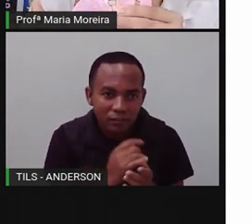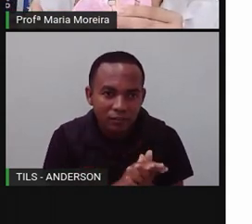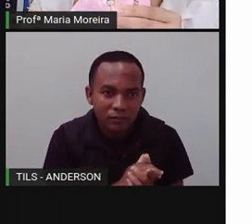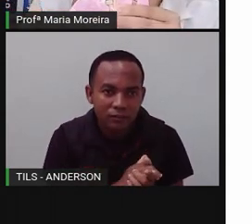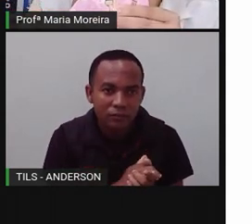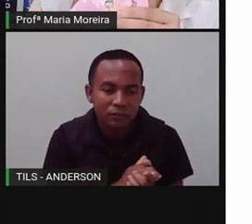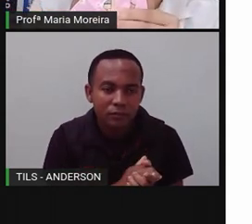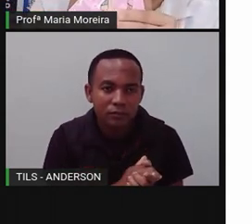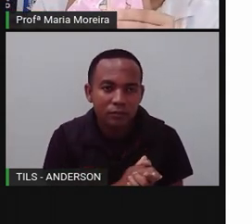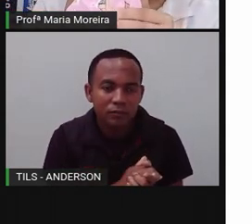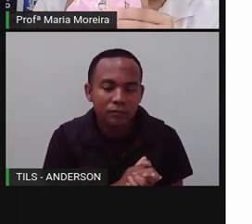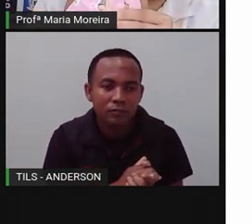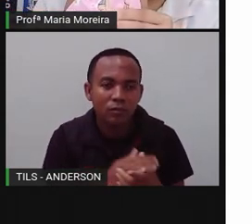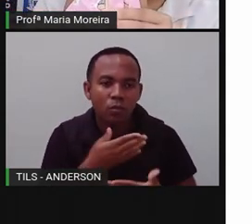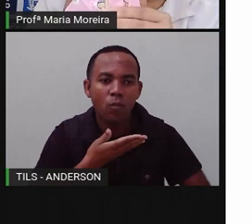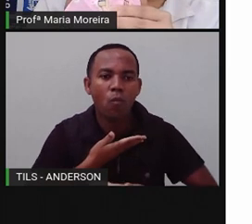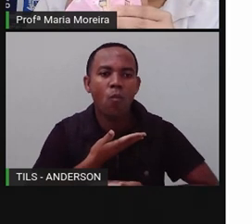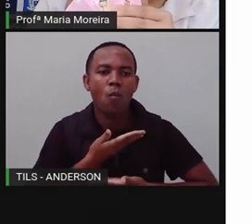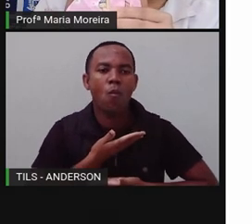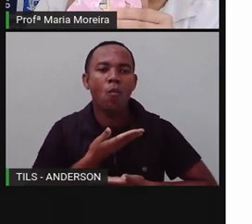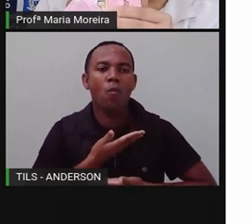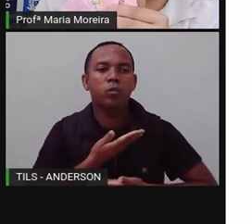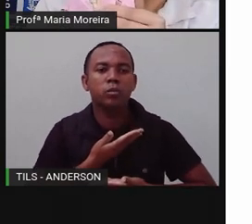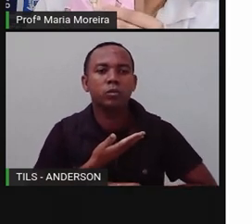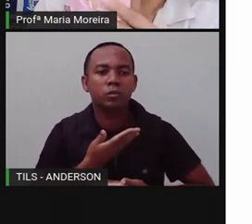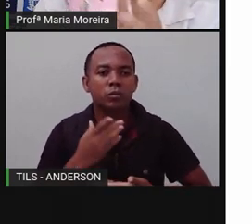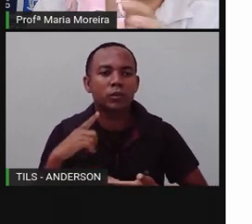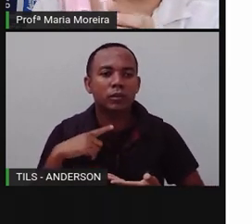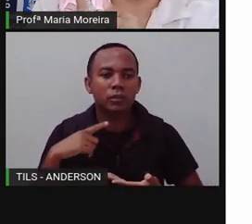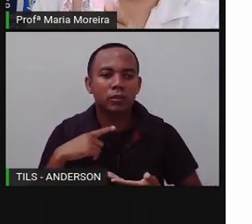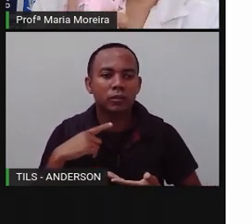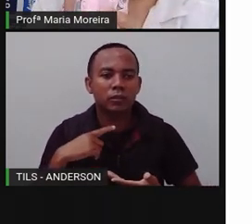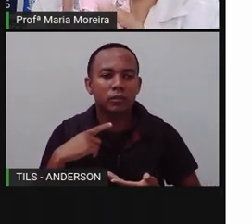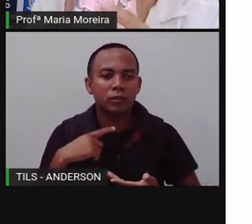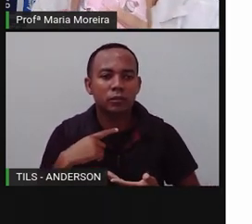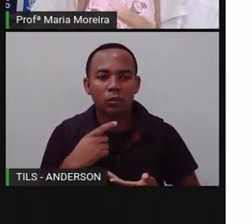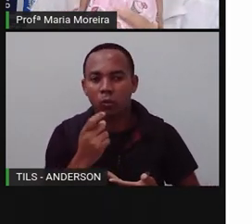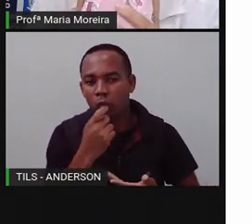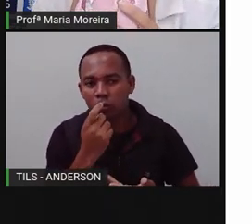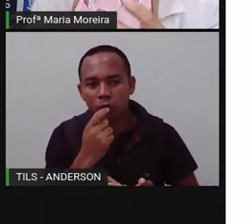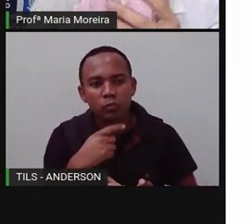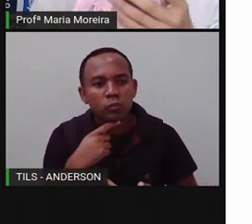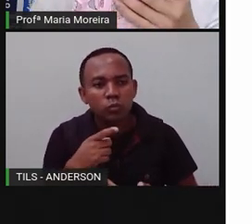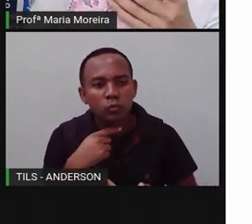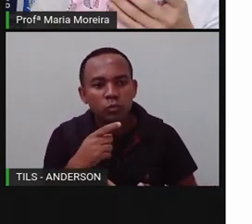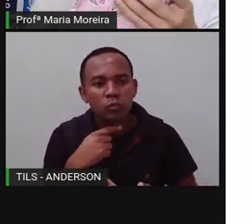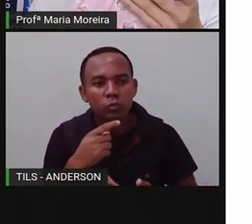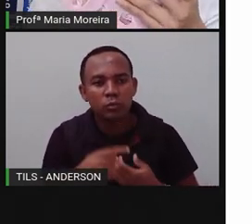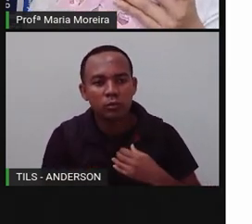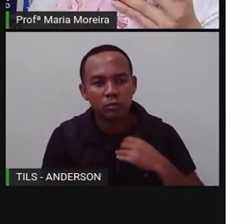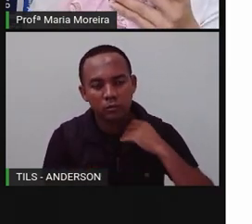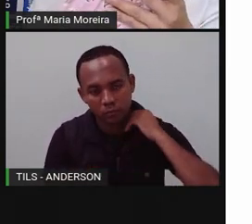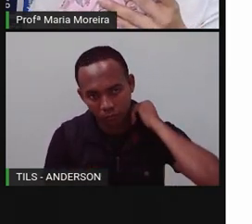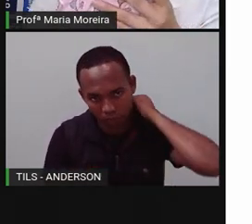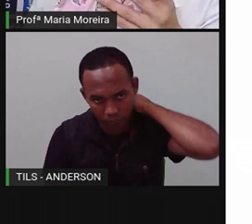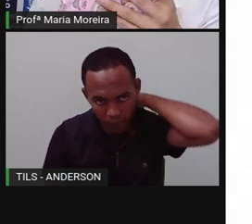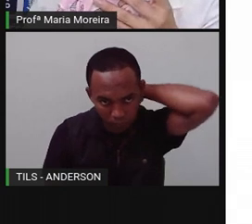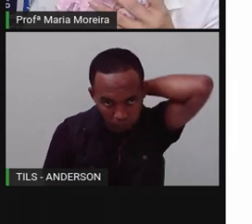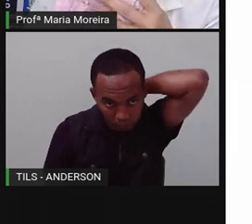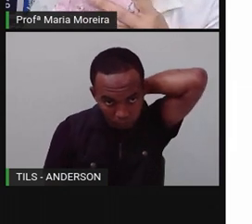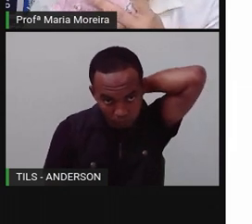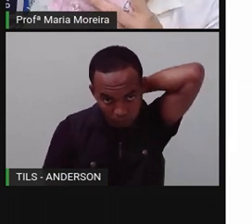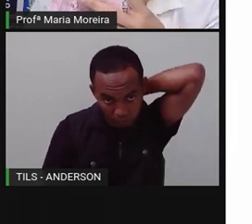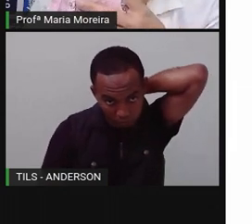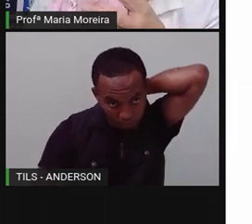o quê? Sustentação. Dando sustentação, Josefina não cai. Então, ó, a Pro vai colocar aqui por trás, né,